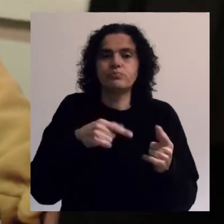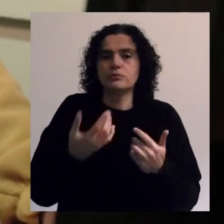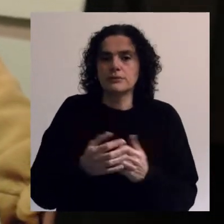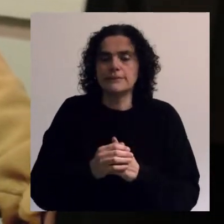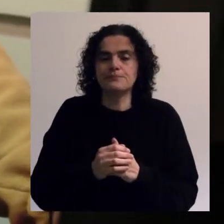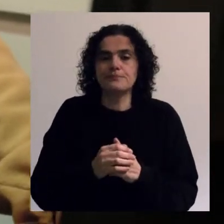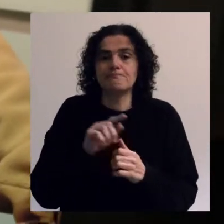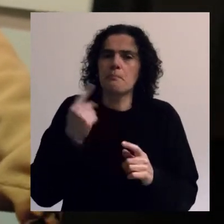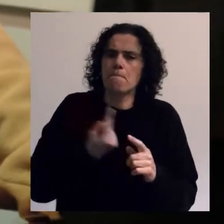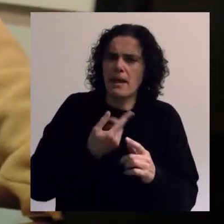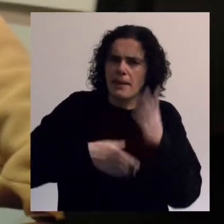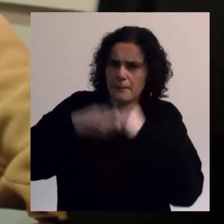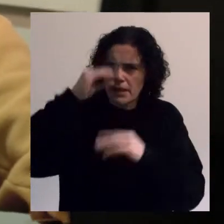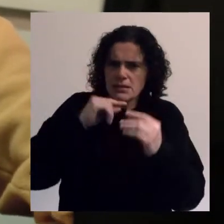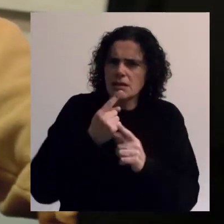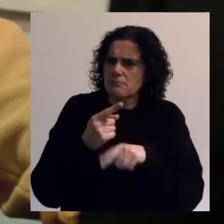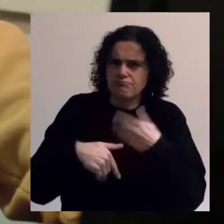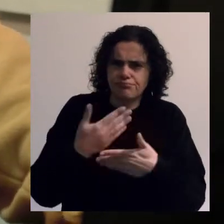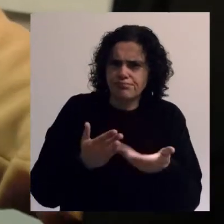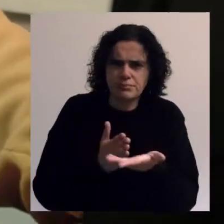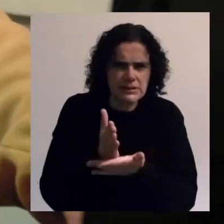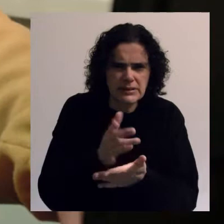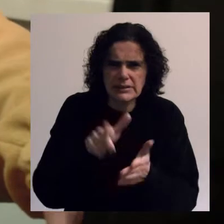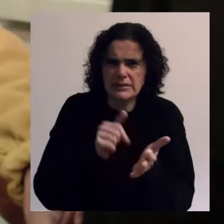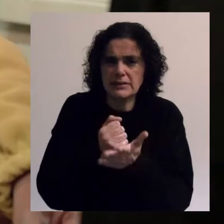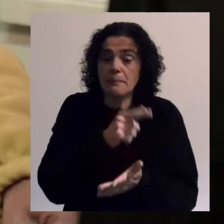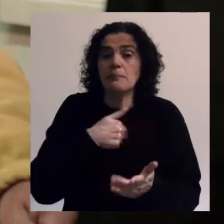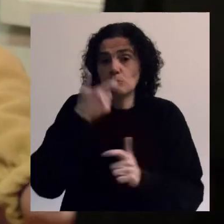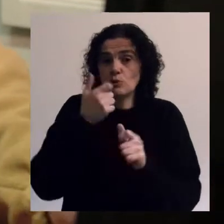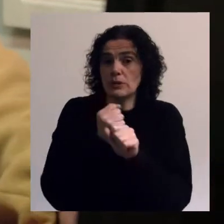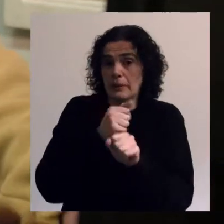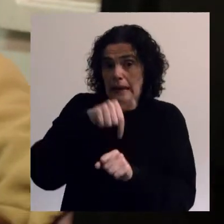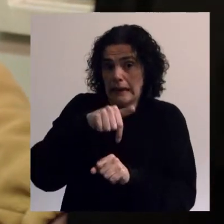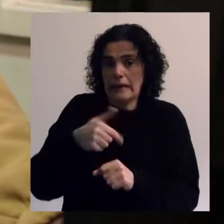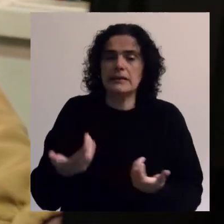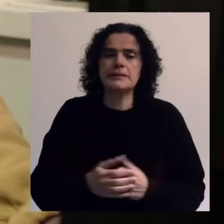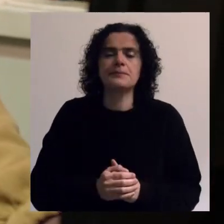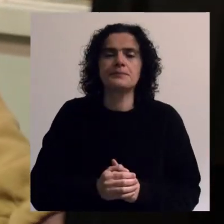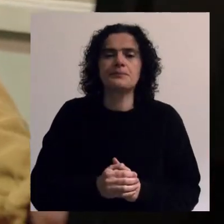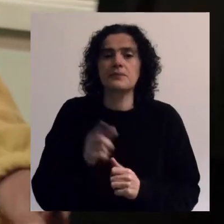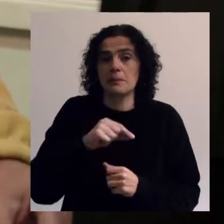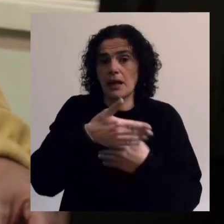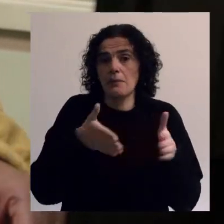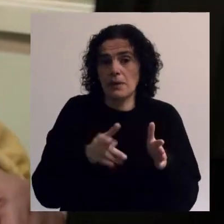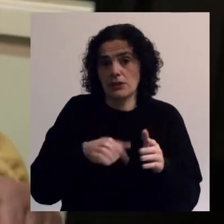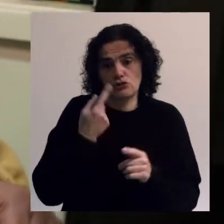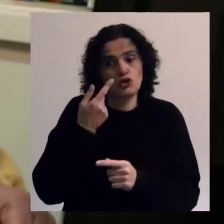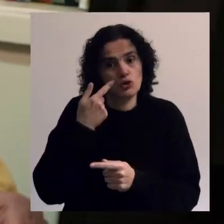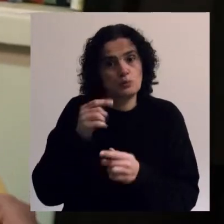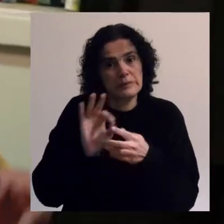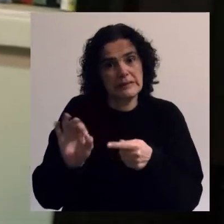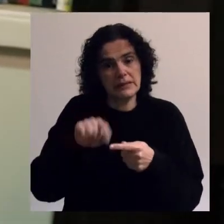implica uma aprendizagem permanente, porque quem trabalha aqui nesta casa e neste gabinete,